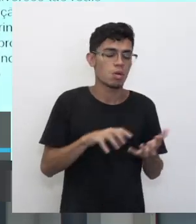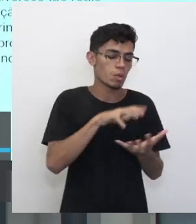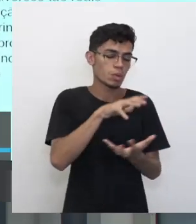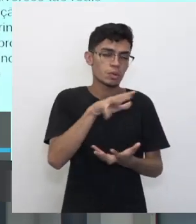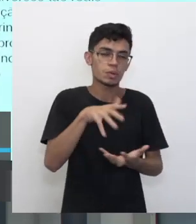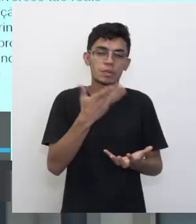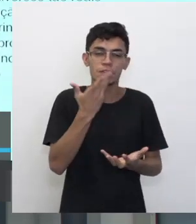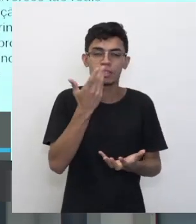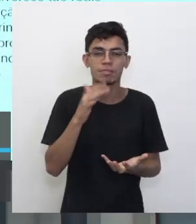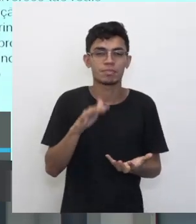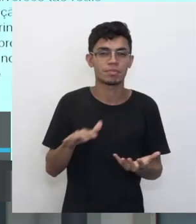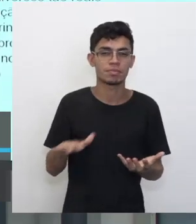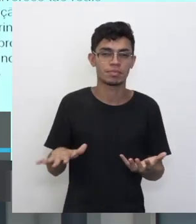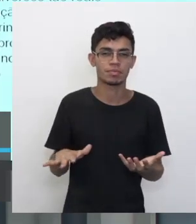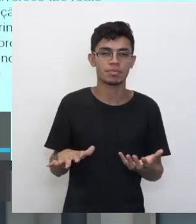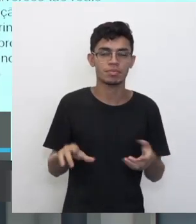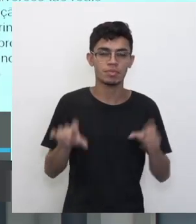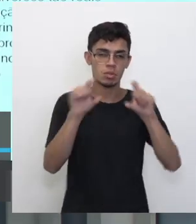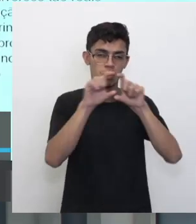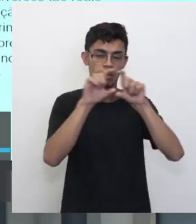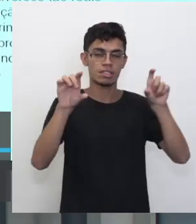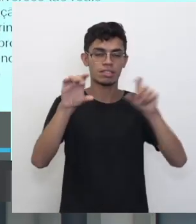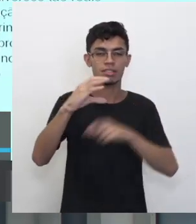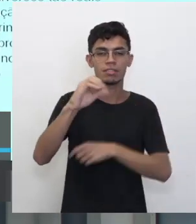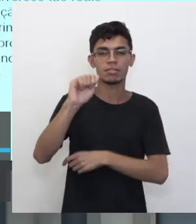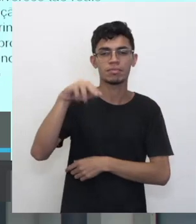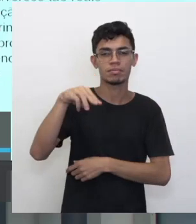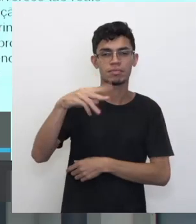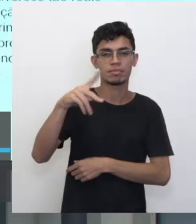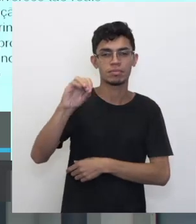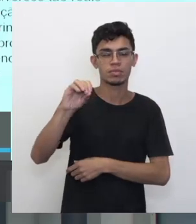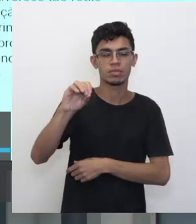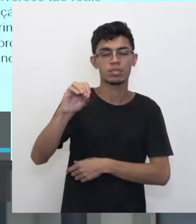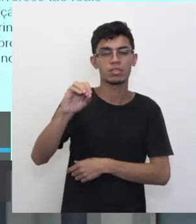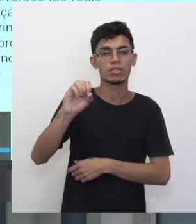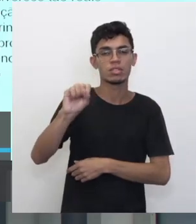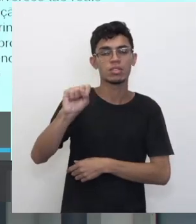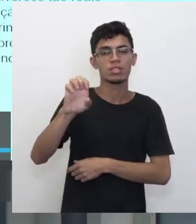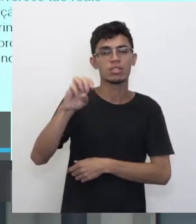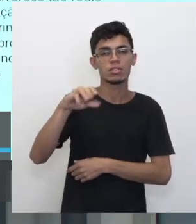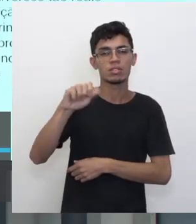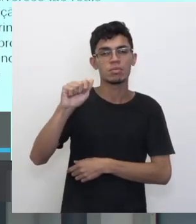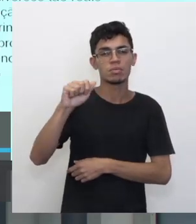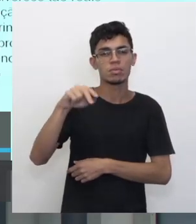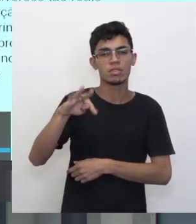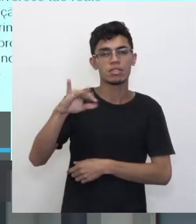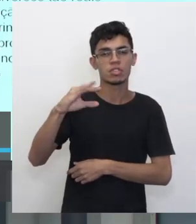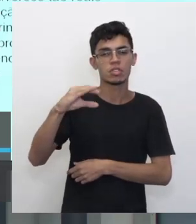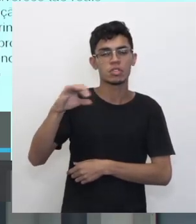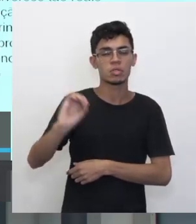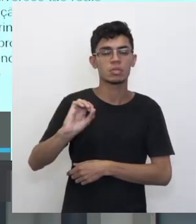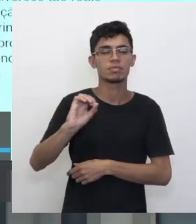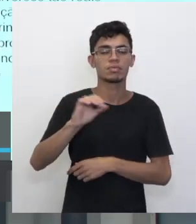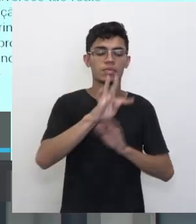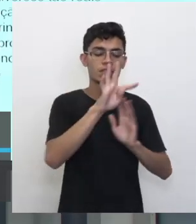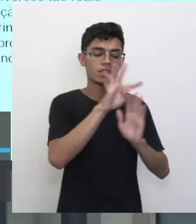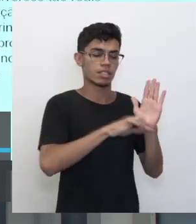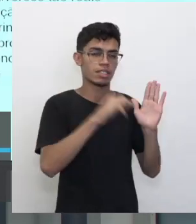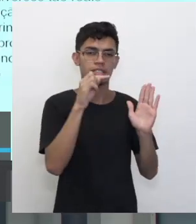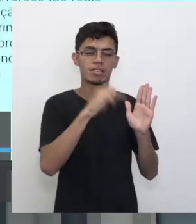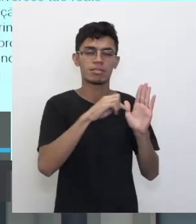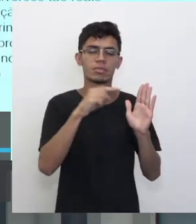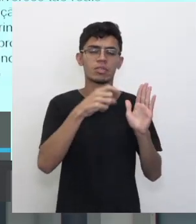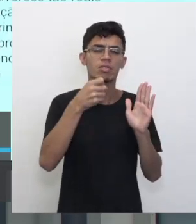com o mesmo campo semântico. Quando eu falo campo semântico, é importantíssimo para descobrirmos do que se trata o texto. Campo